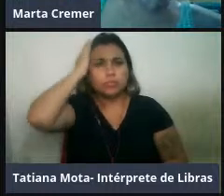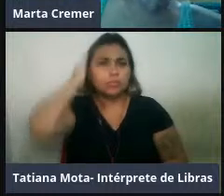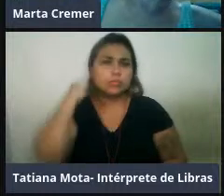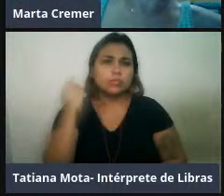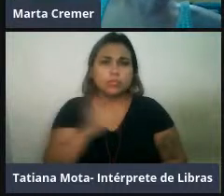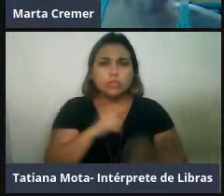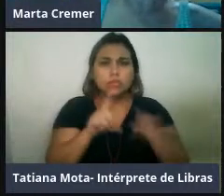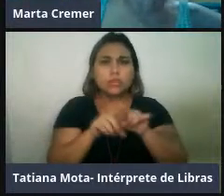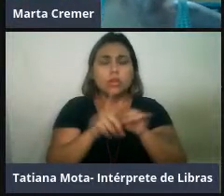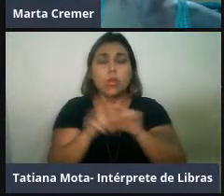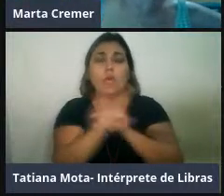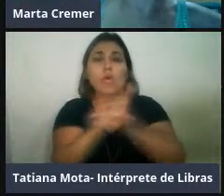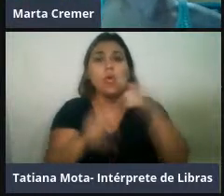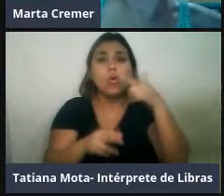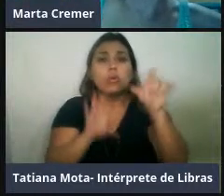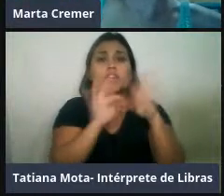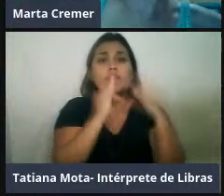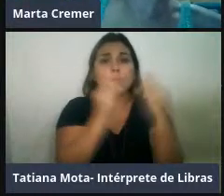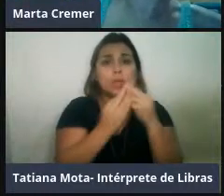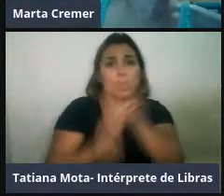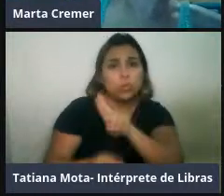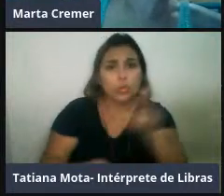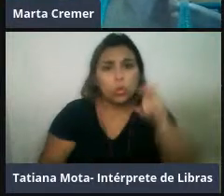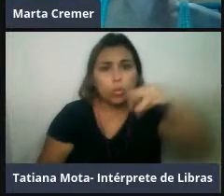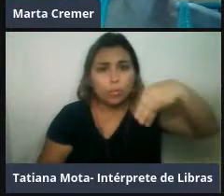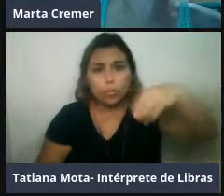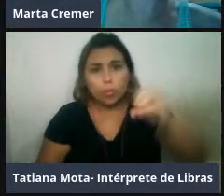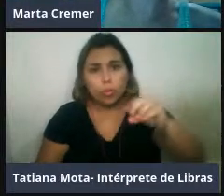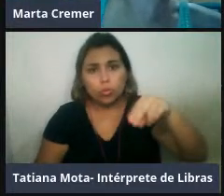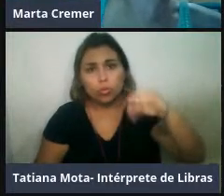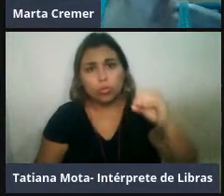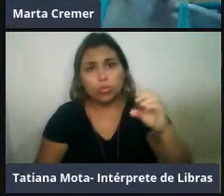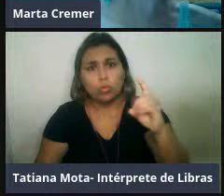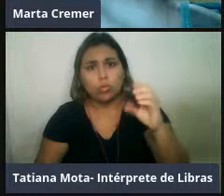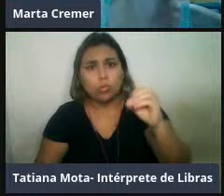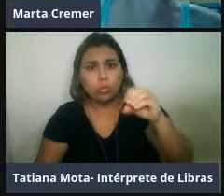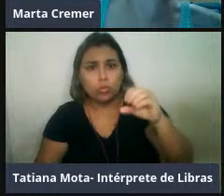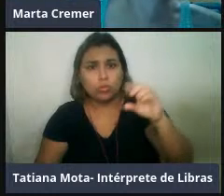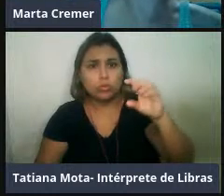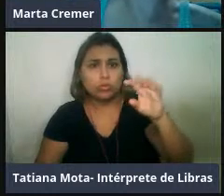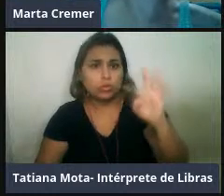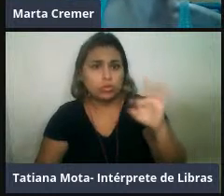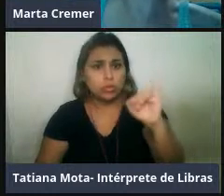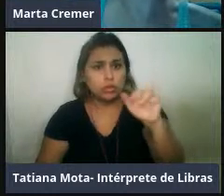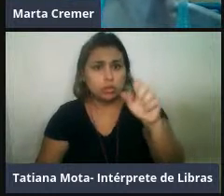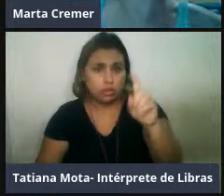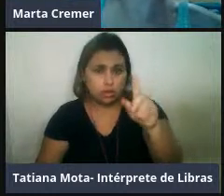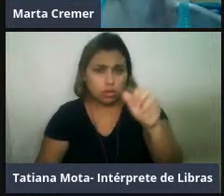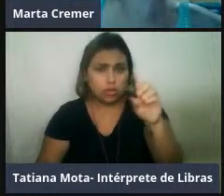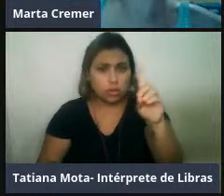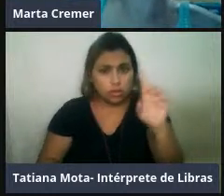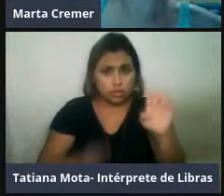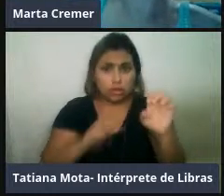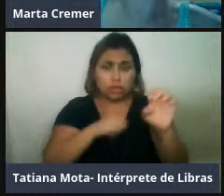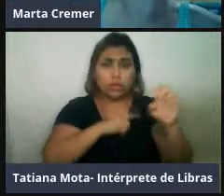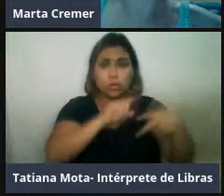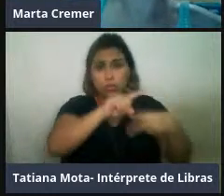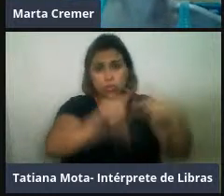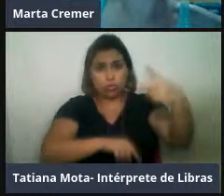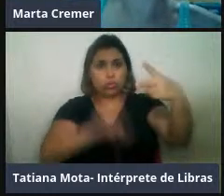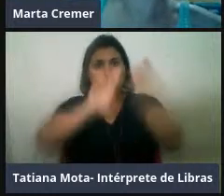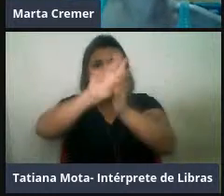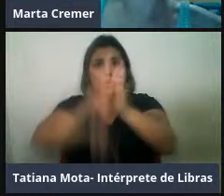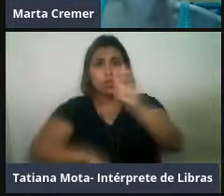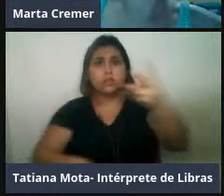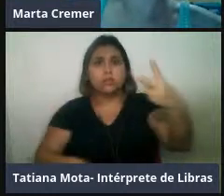é uma família restrita ao hemisfério norte, nós temos apenas duas espécies, né, que é a beluga e o narval, então, né,